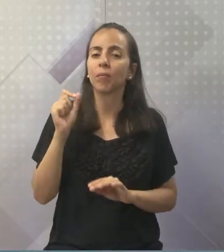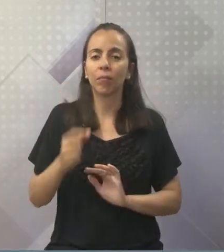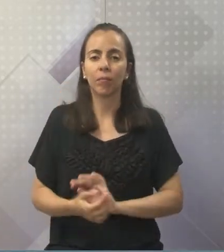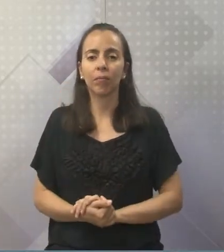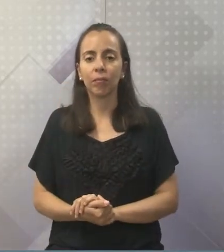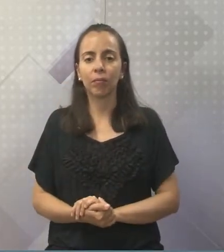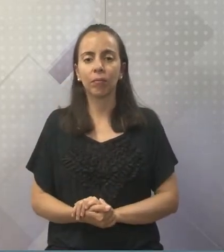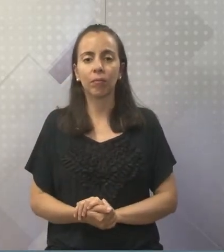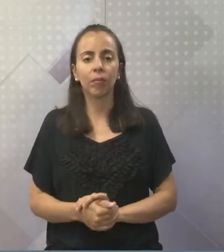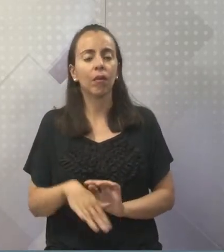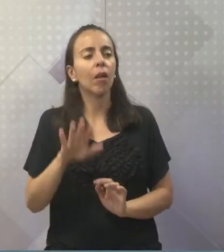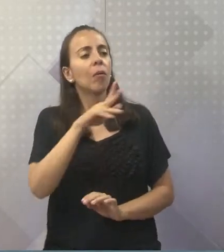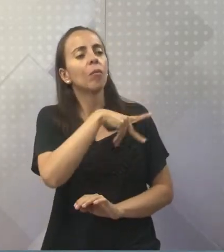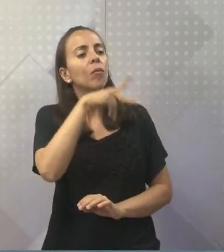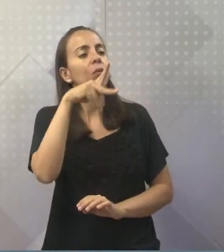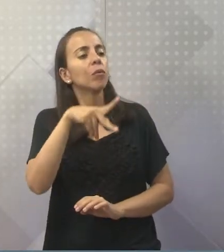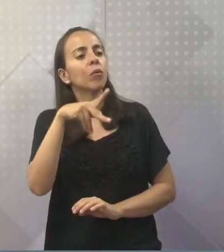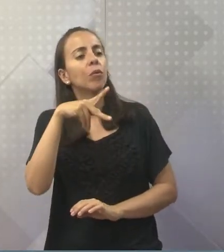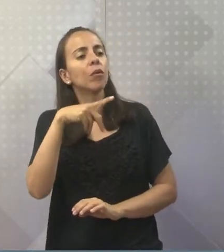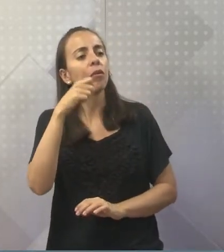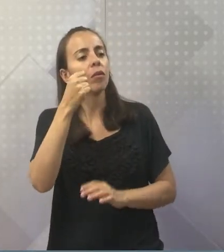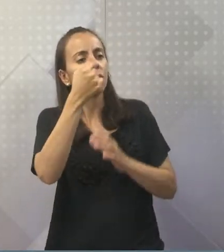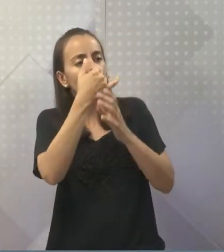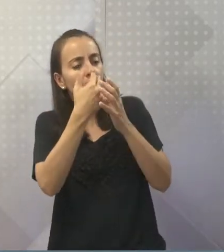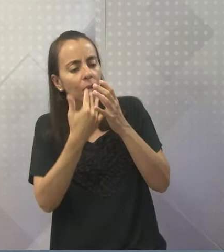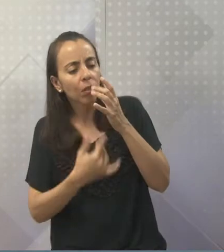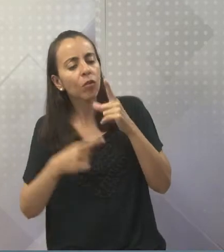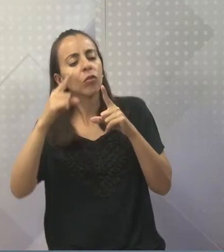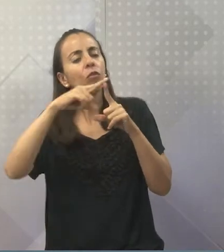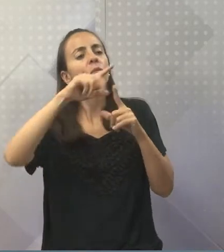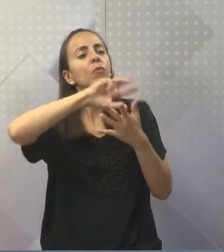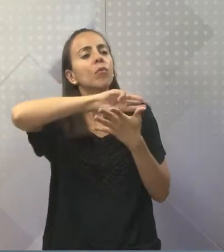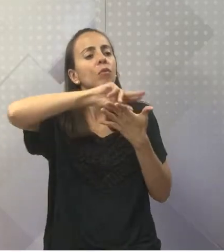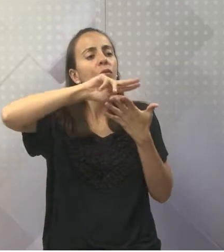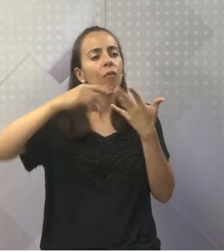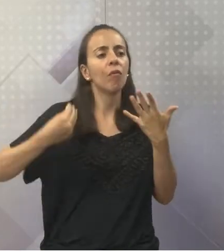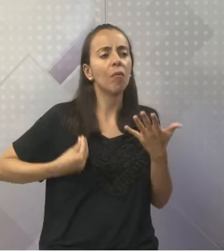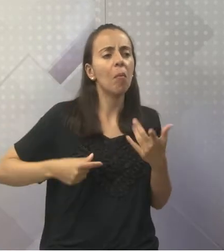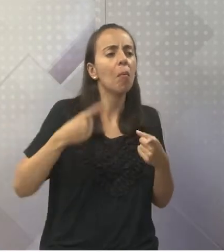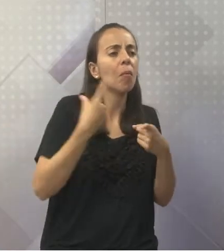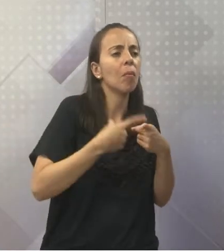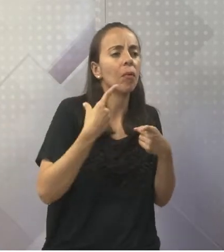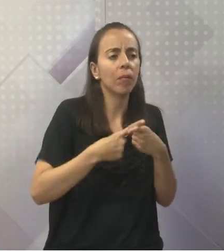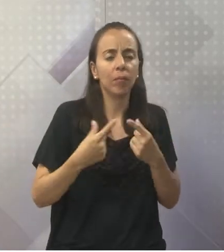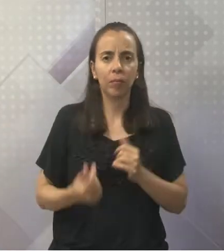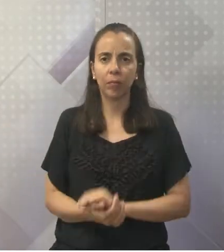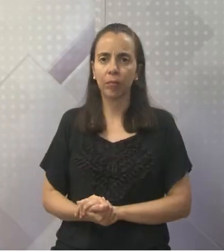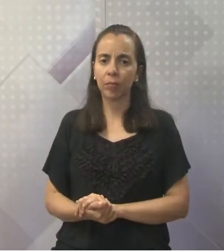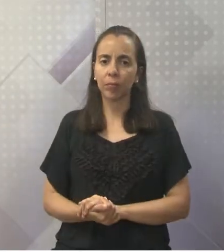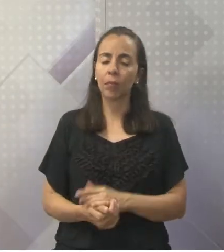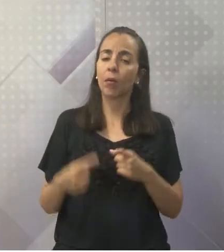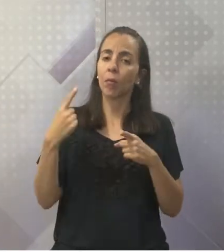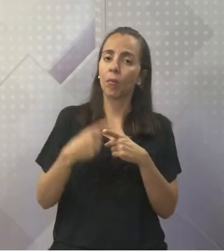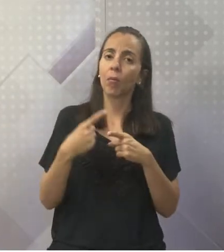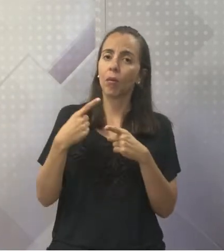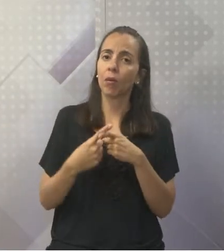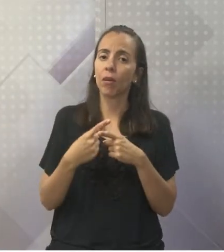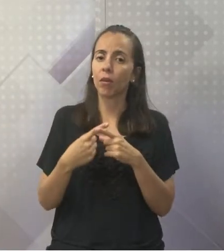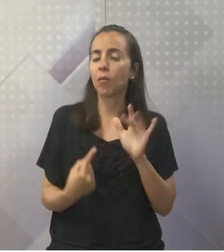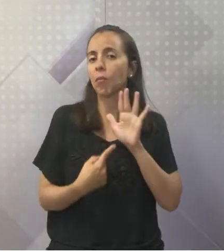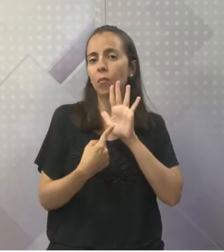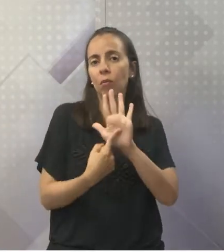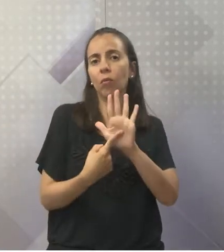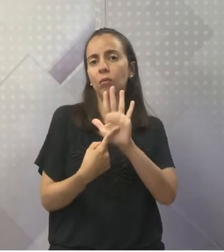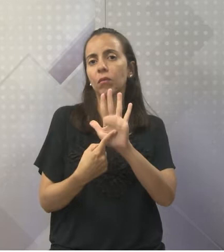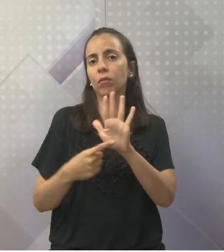Professor, classificar seres vivos, por quê? Então, olha, quando a gente mostra essas